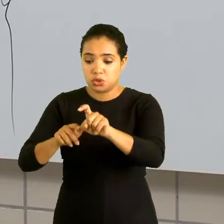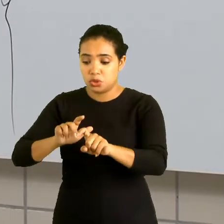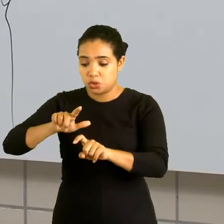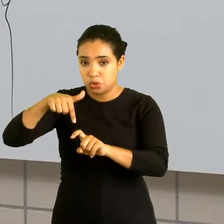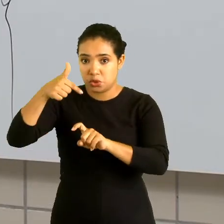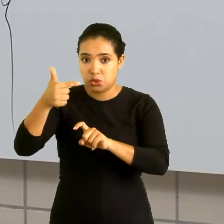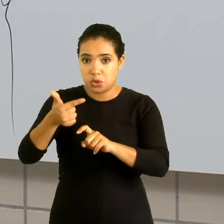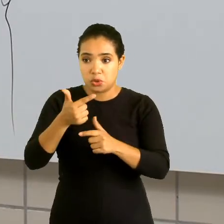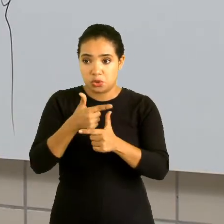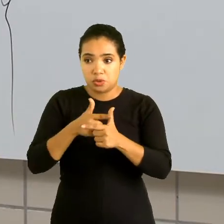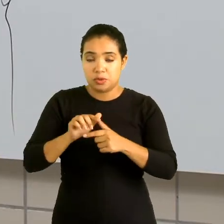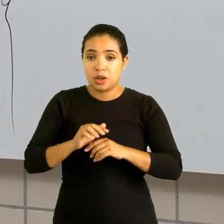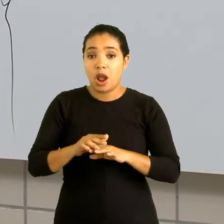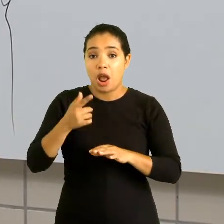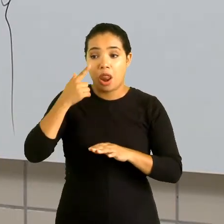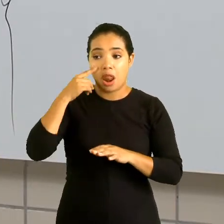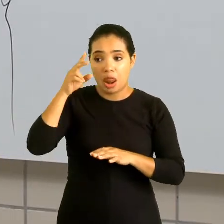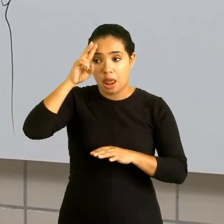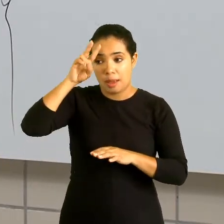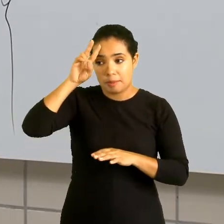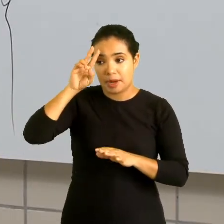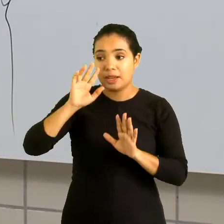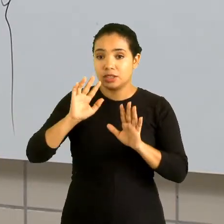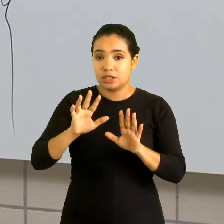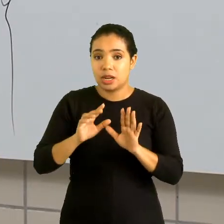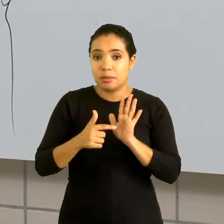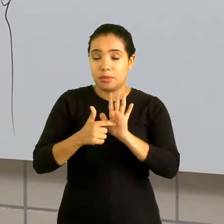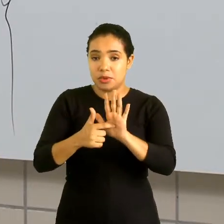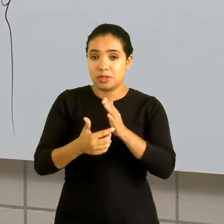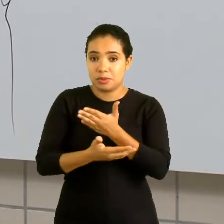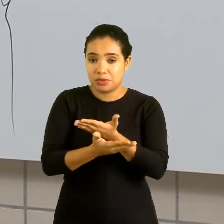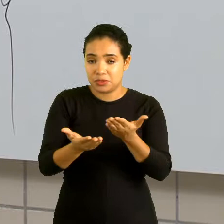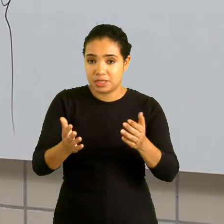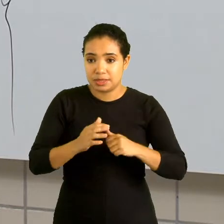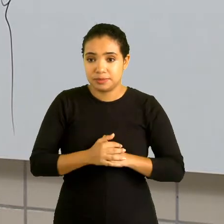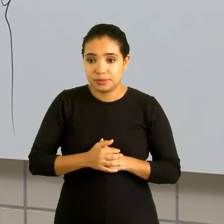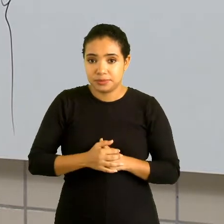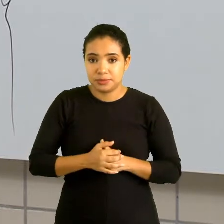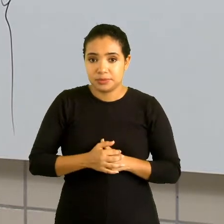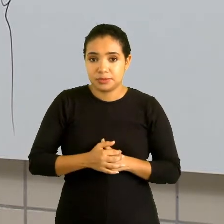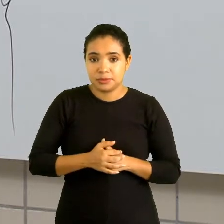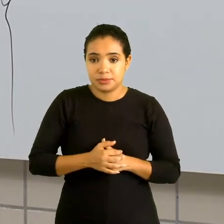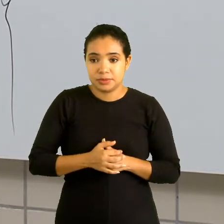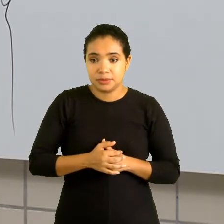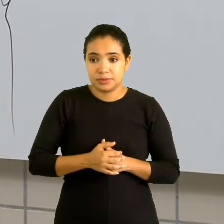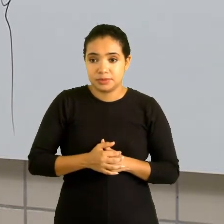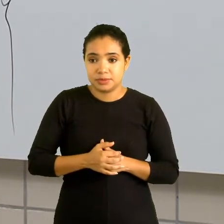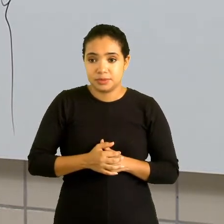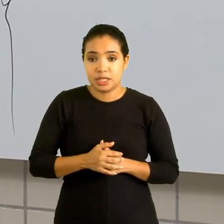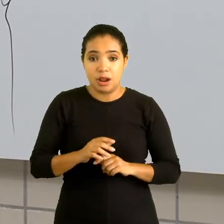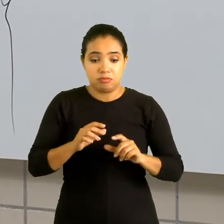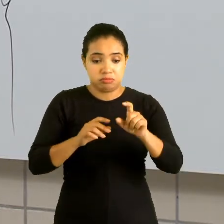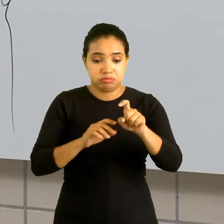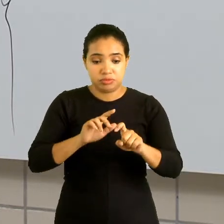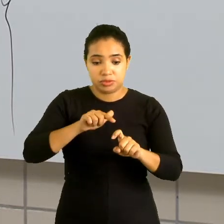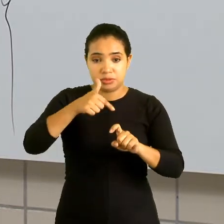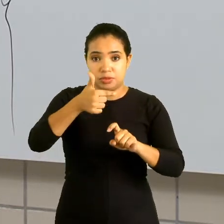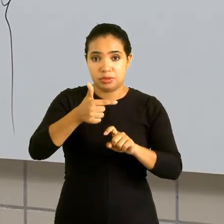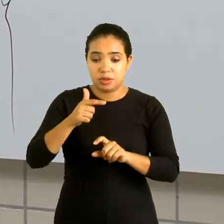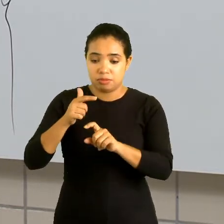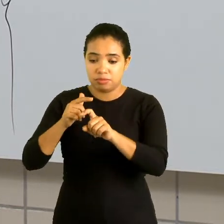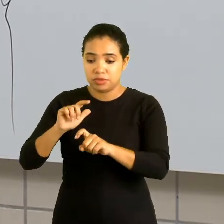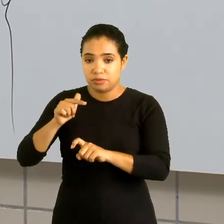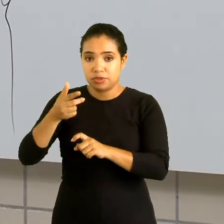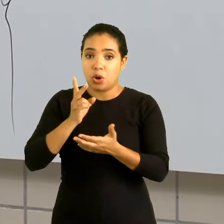ter que relembrar da minha propriedade que eu acabei de apresentar para vocês. divisão de potência de mesma base. Você